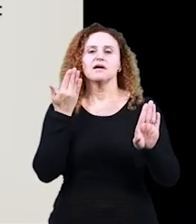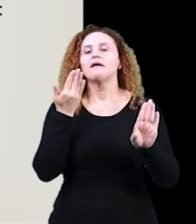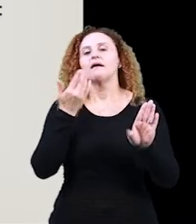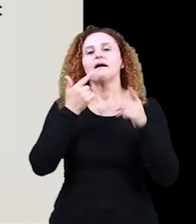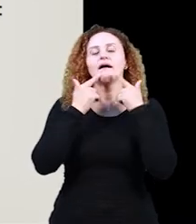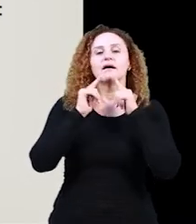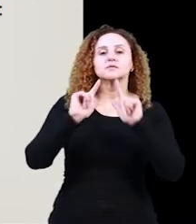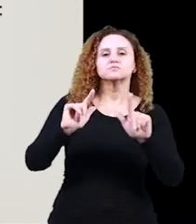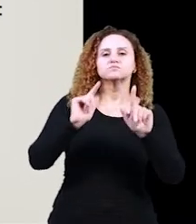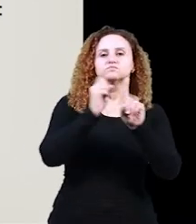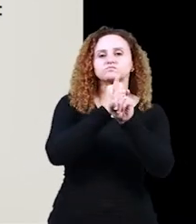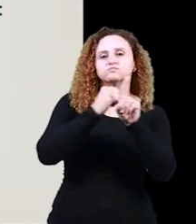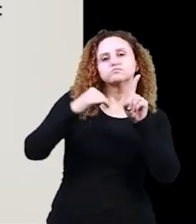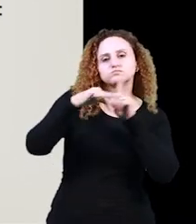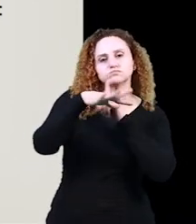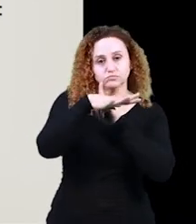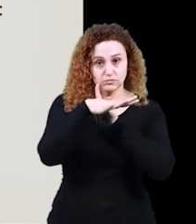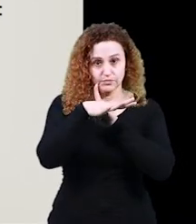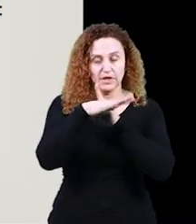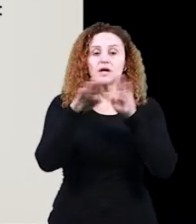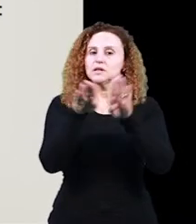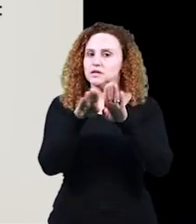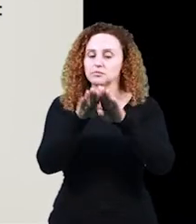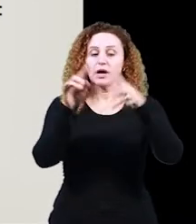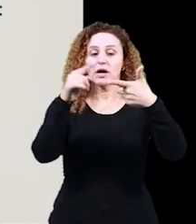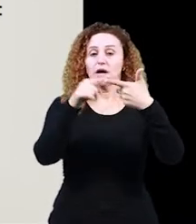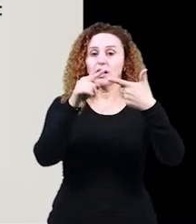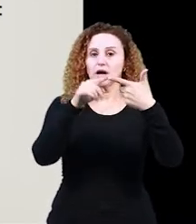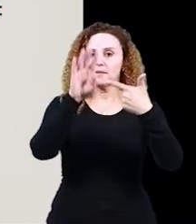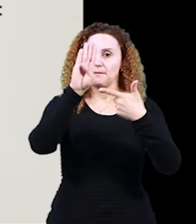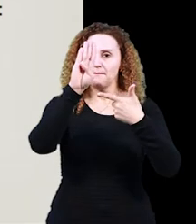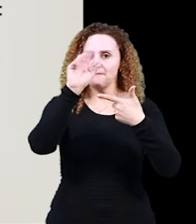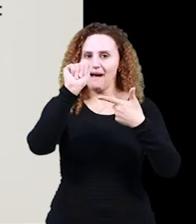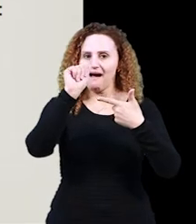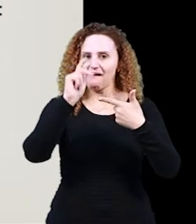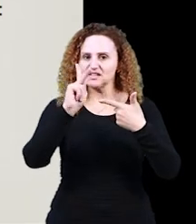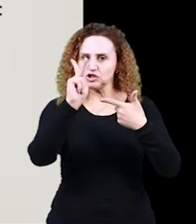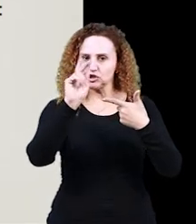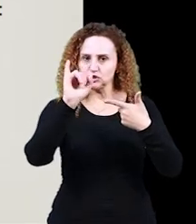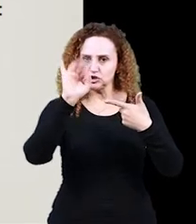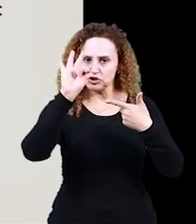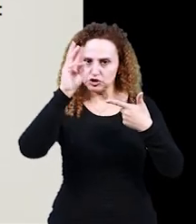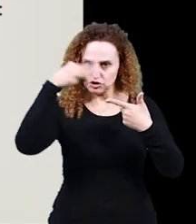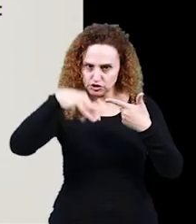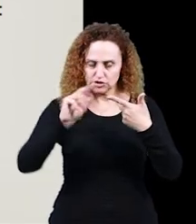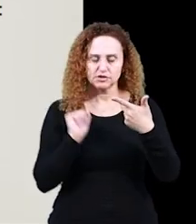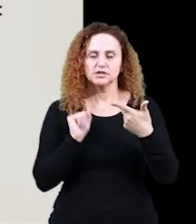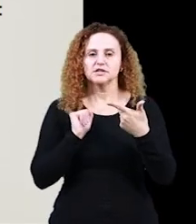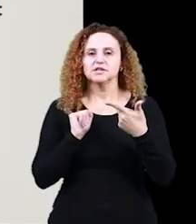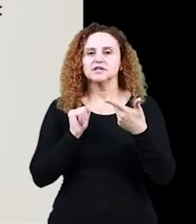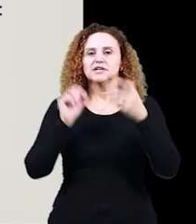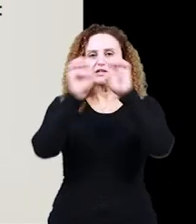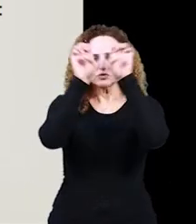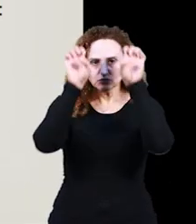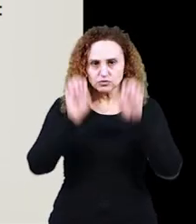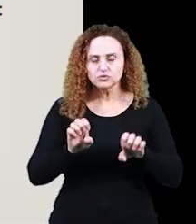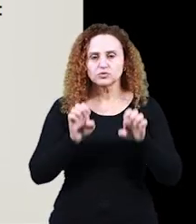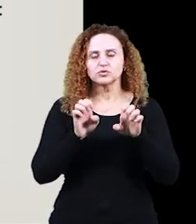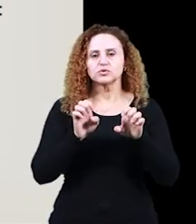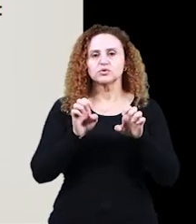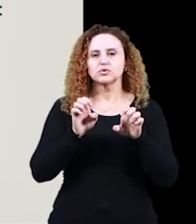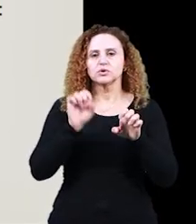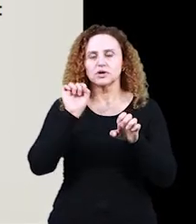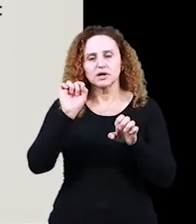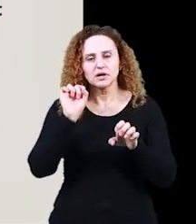sociedade. O Bakhtin também dizia que a língua não é constituída por um sistema abstrato de formas linguísticas,